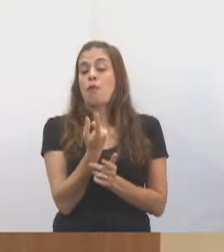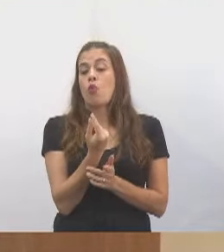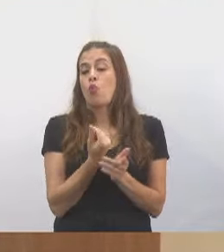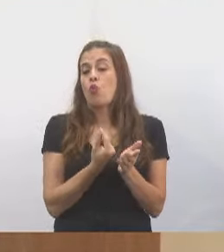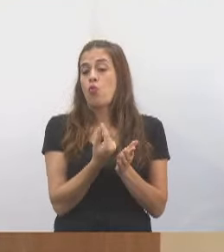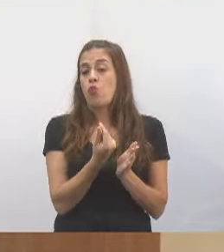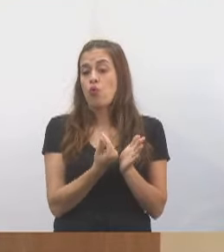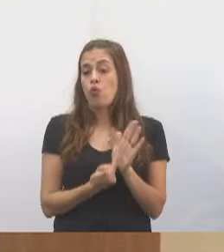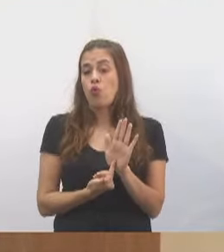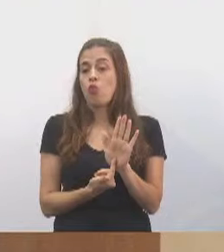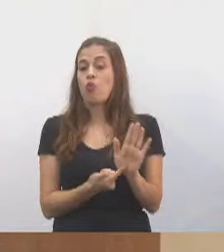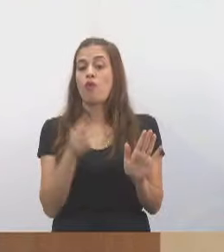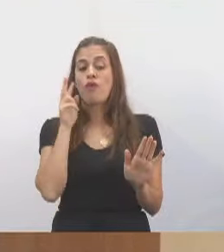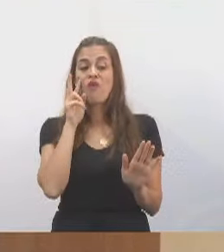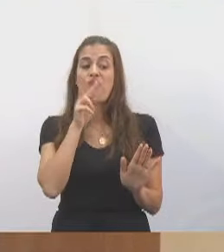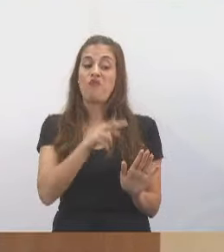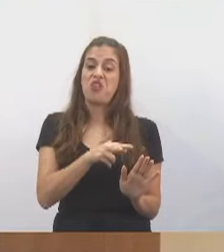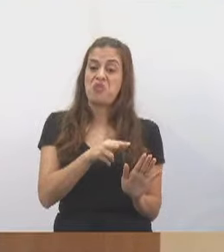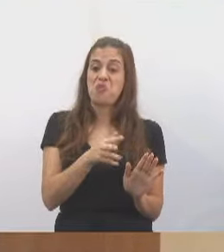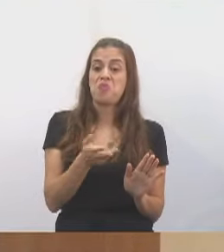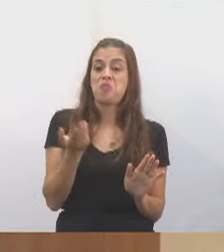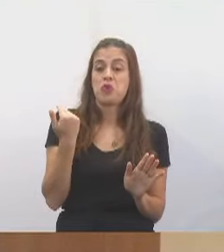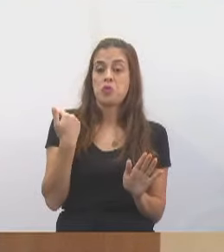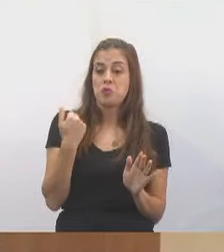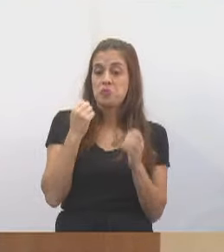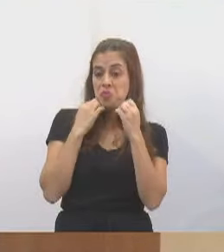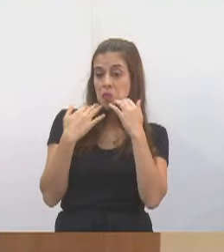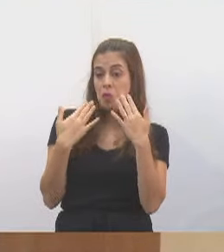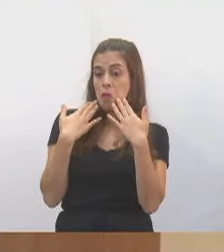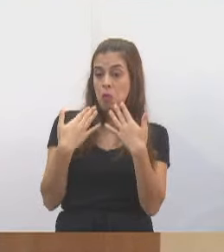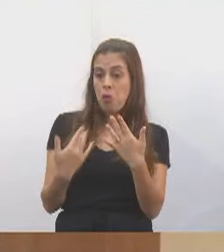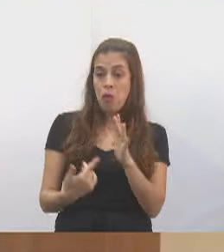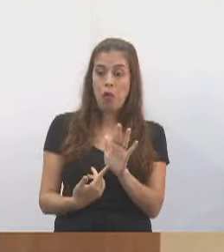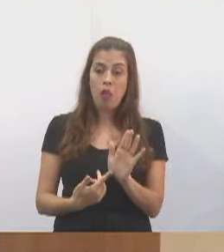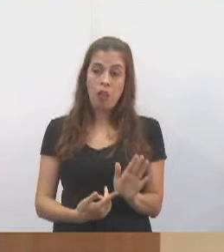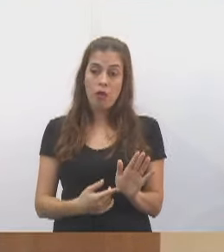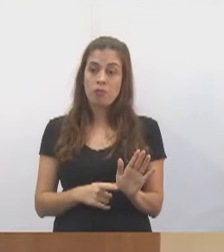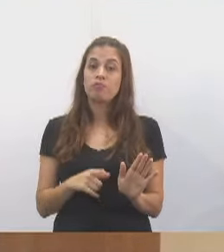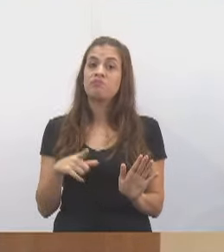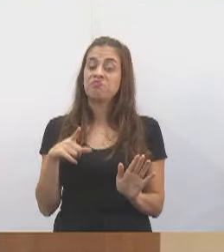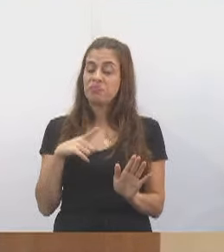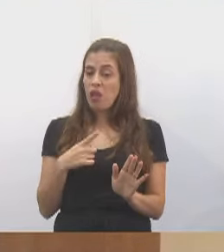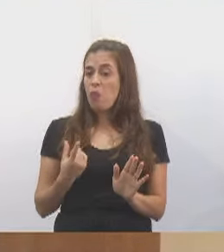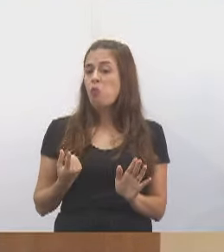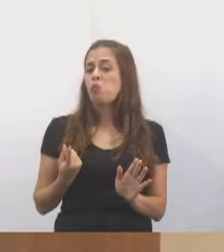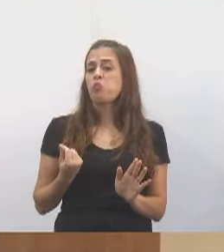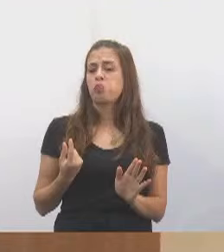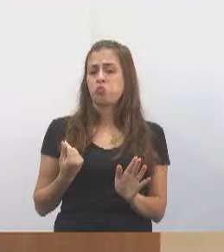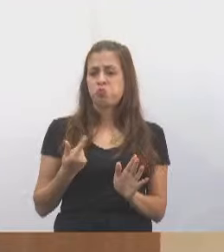conforme a gente viu aí na última prestação de contas, está com muita dívida.